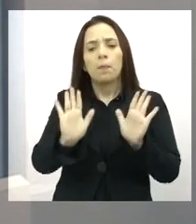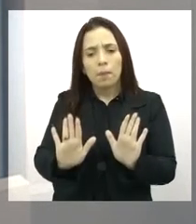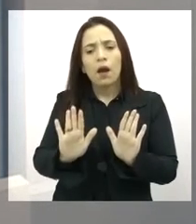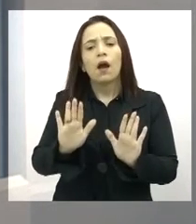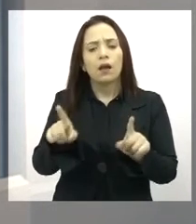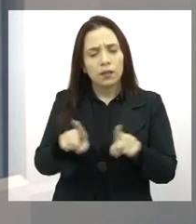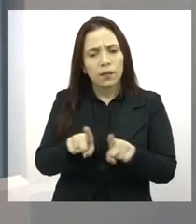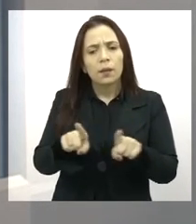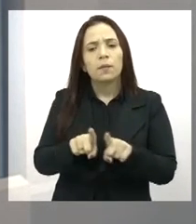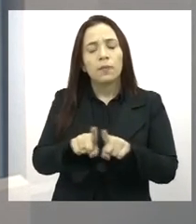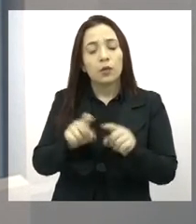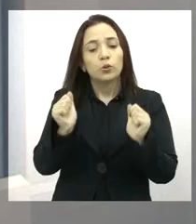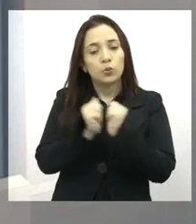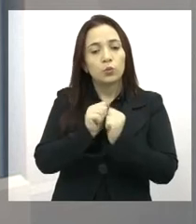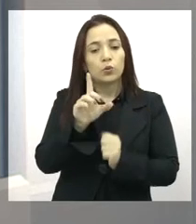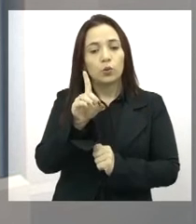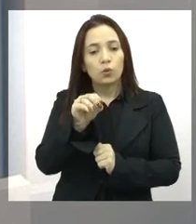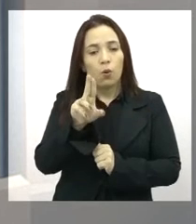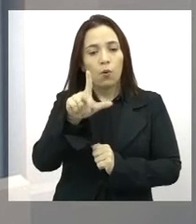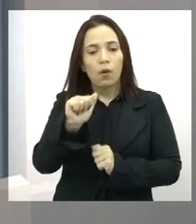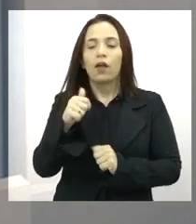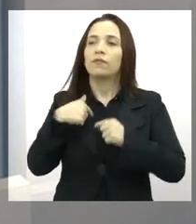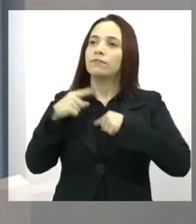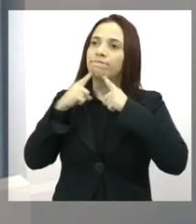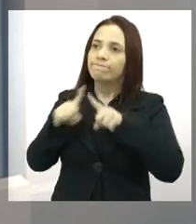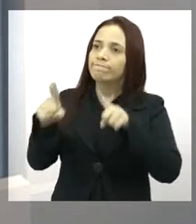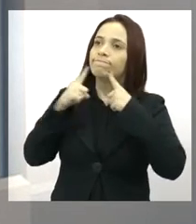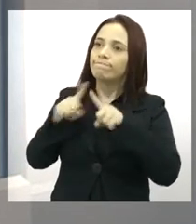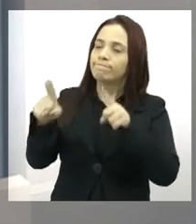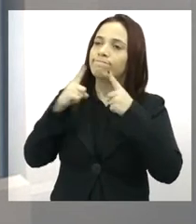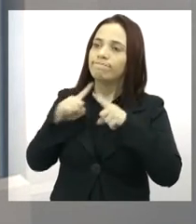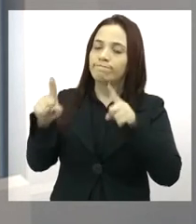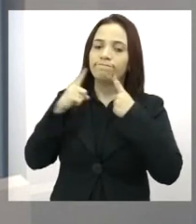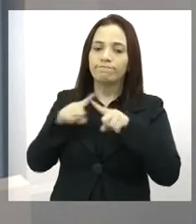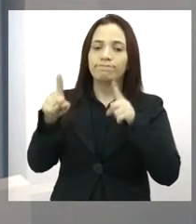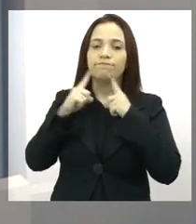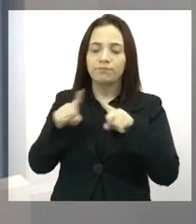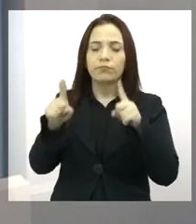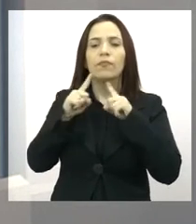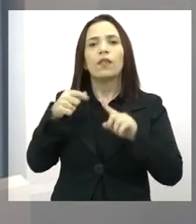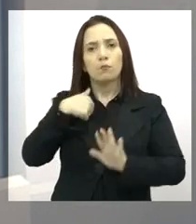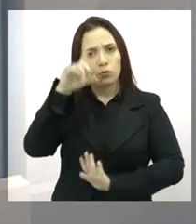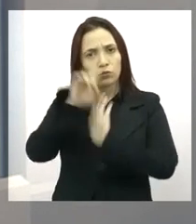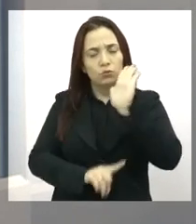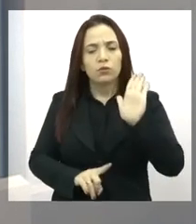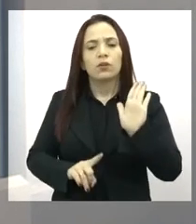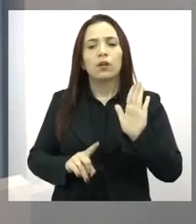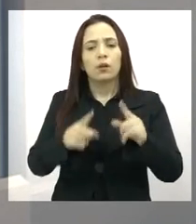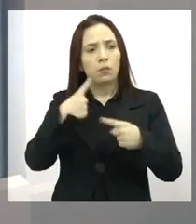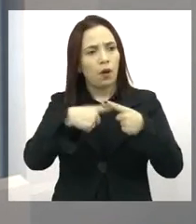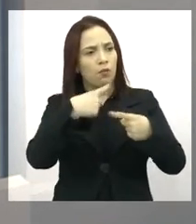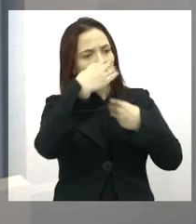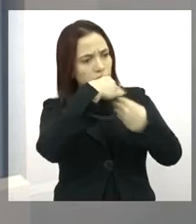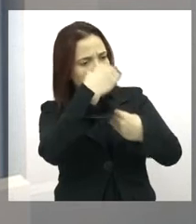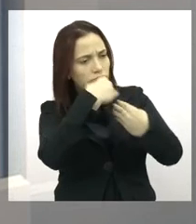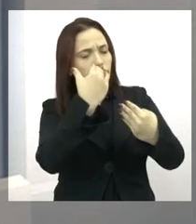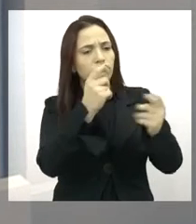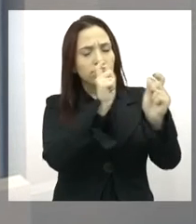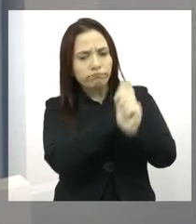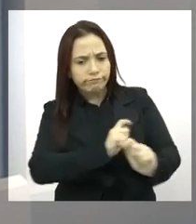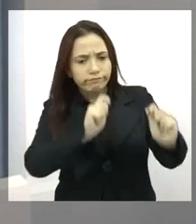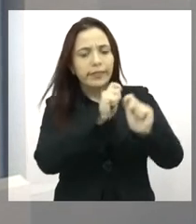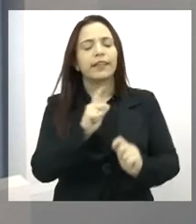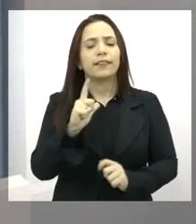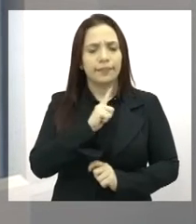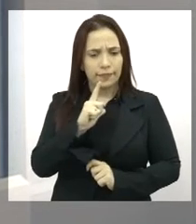tive também a dola comigo, briguei para ter a dola ali presente, me dando aquele suporte psicológico, né, emocional, faz